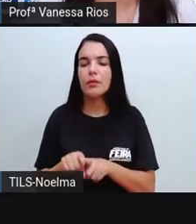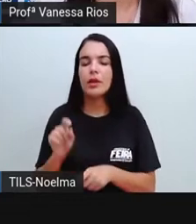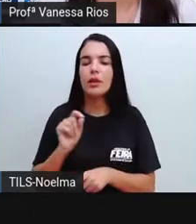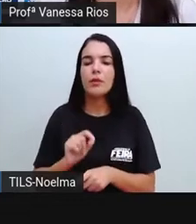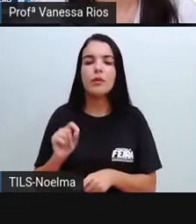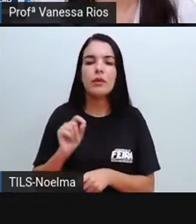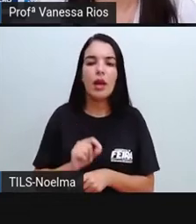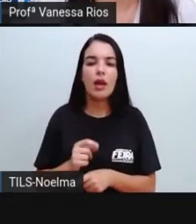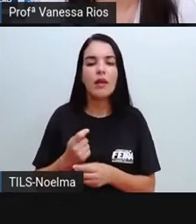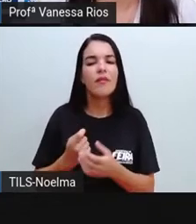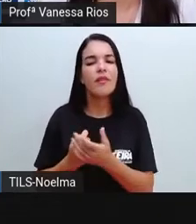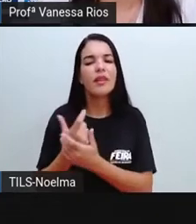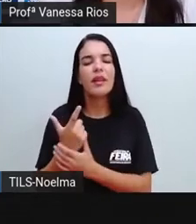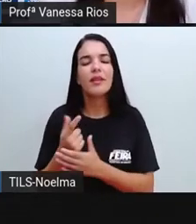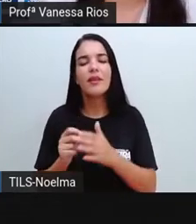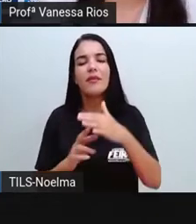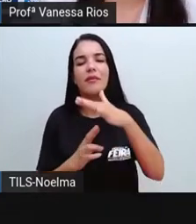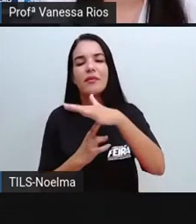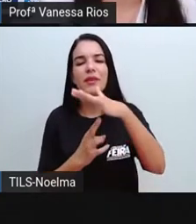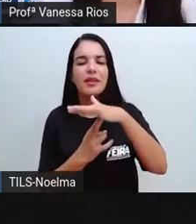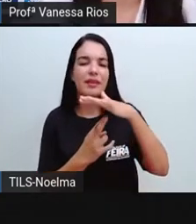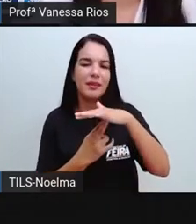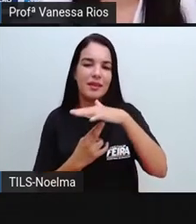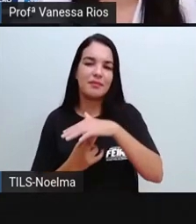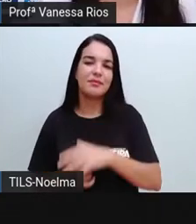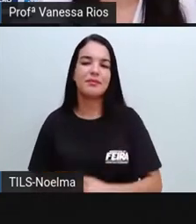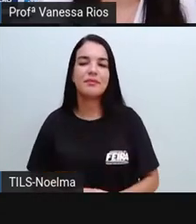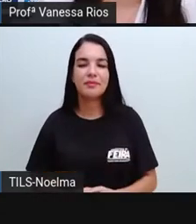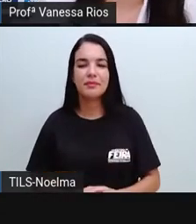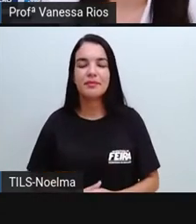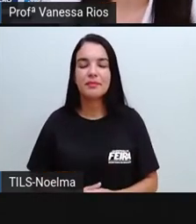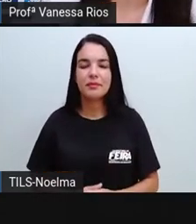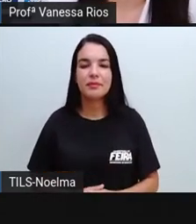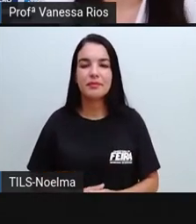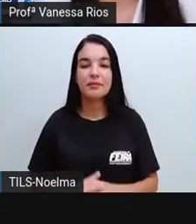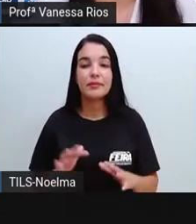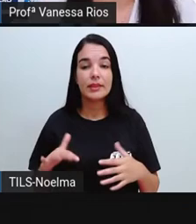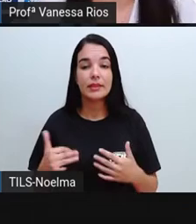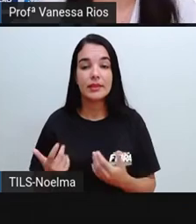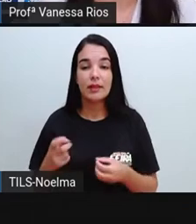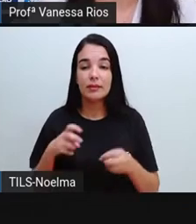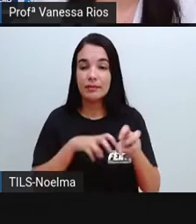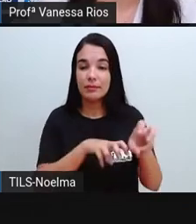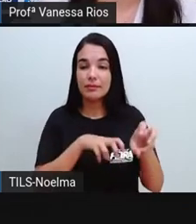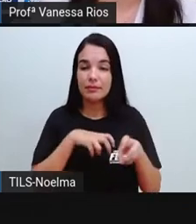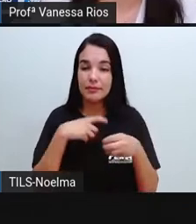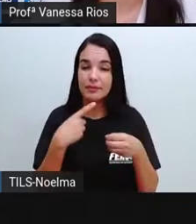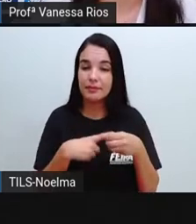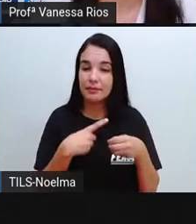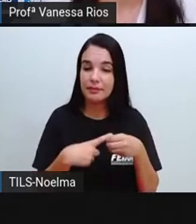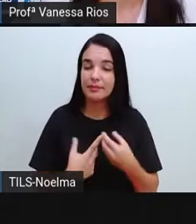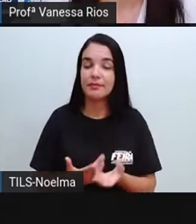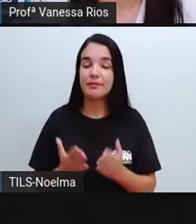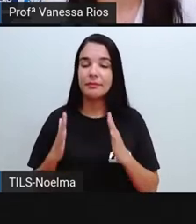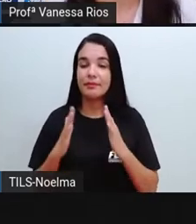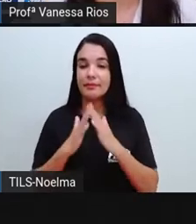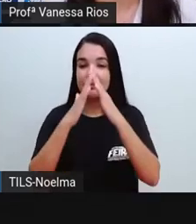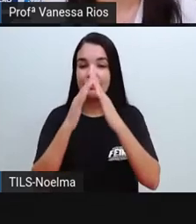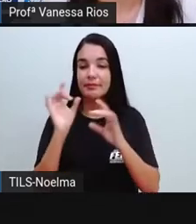para venda, mas ainda numa quantidade menor. Então, as roças, as chácaras, os sítios,